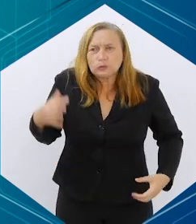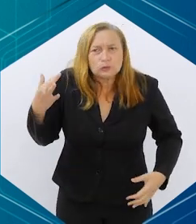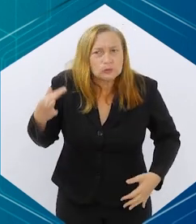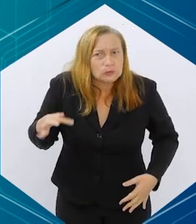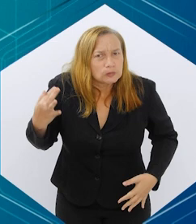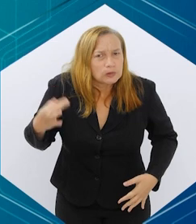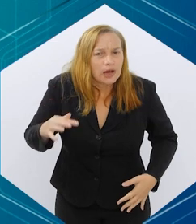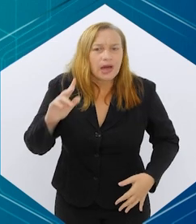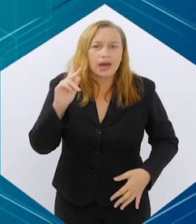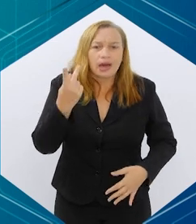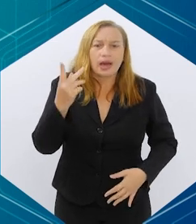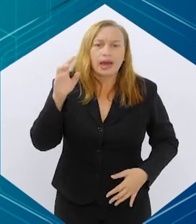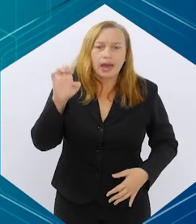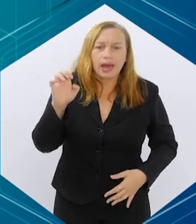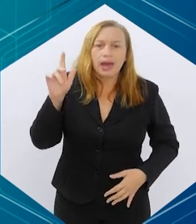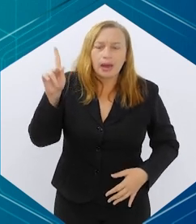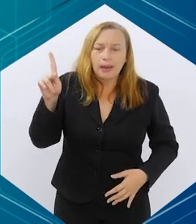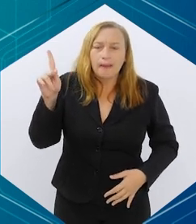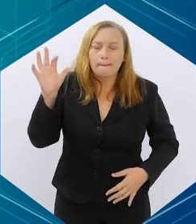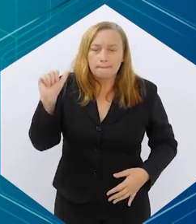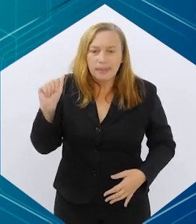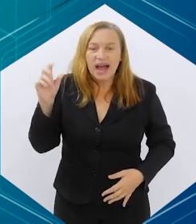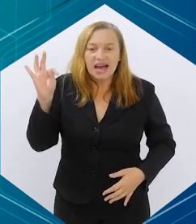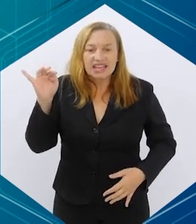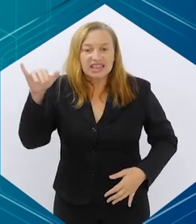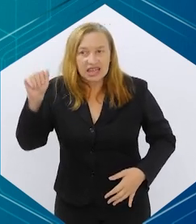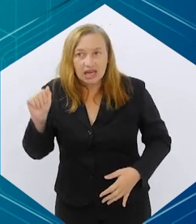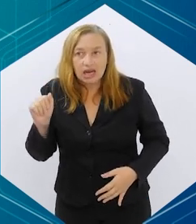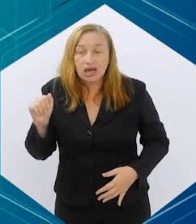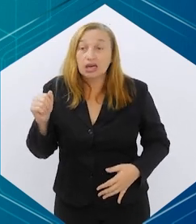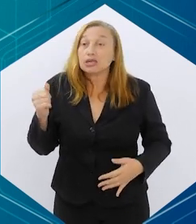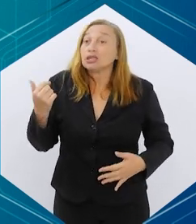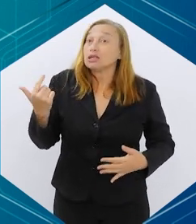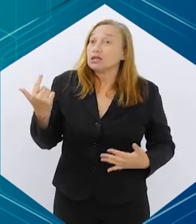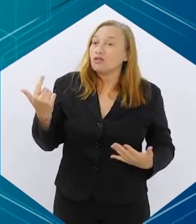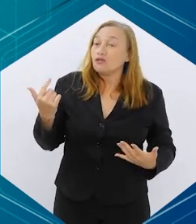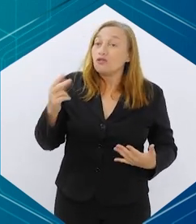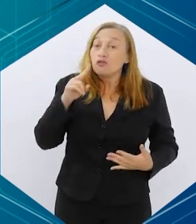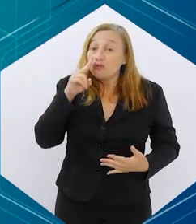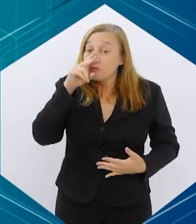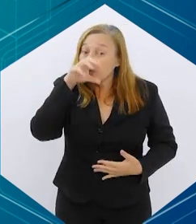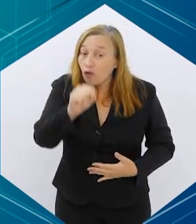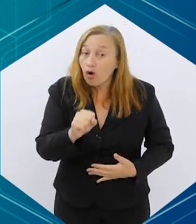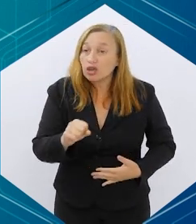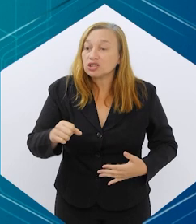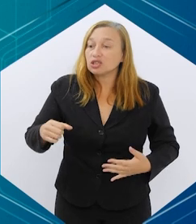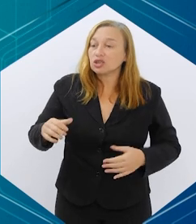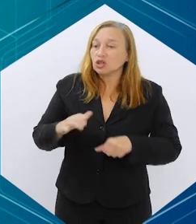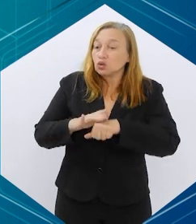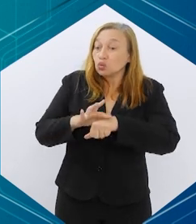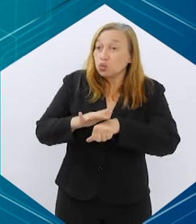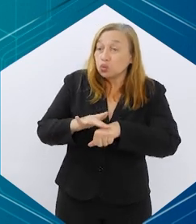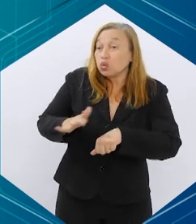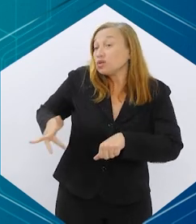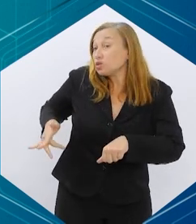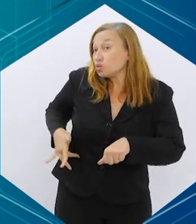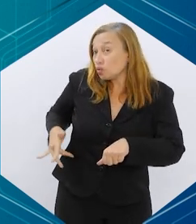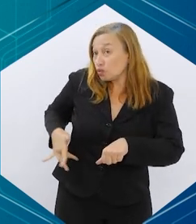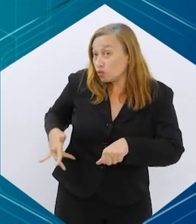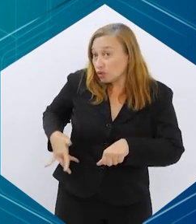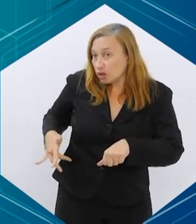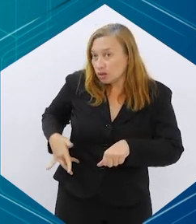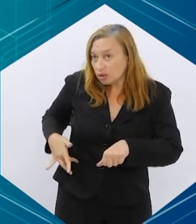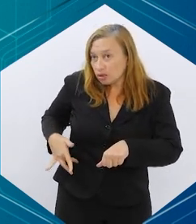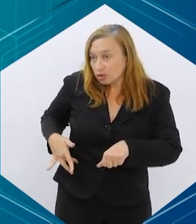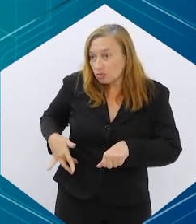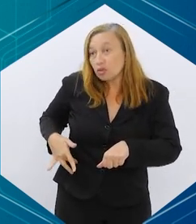grave, não estou falando de esteatose hepática, esteatepatite, doença metabólica do fígado, aquela gordura do fígado, esses